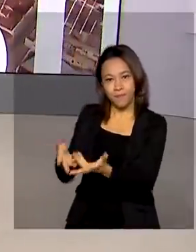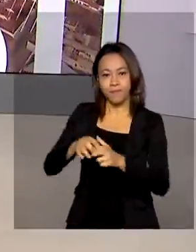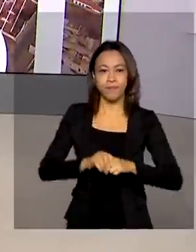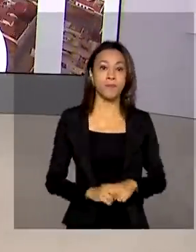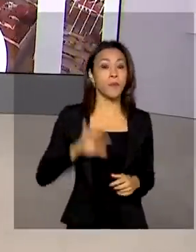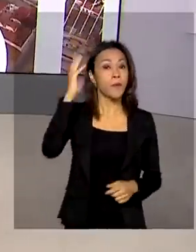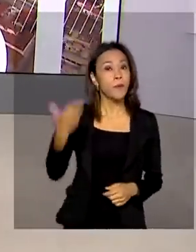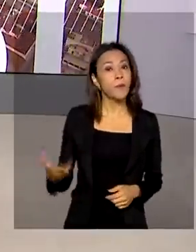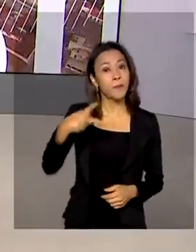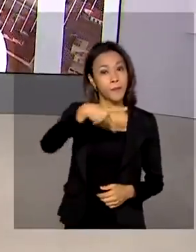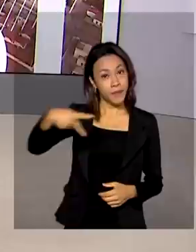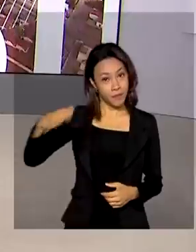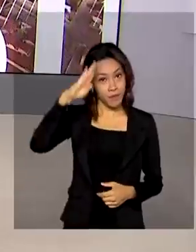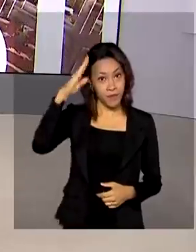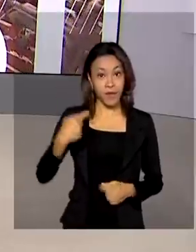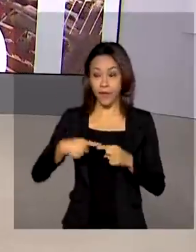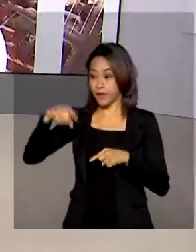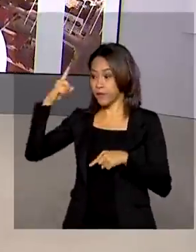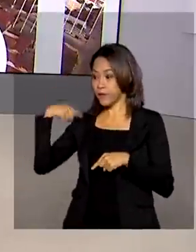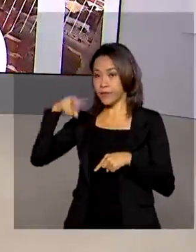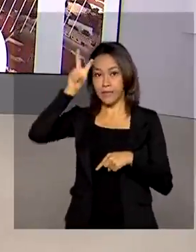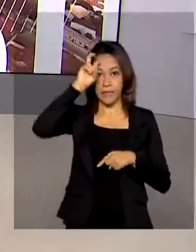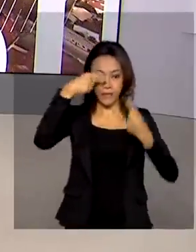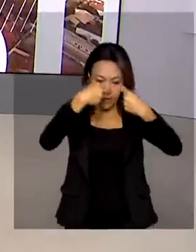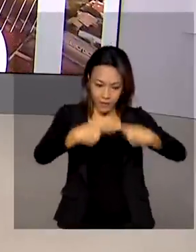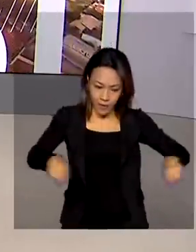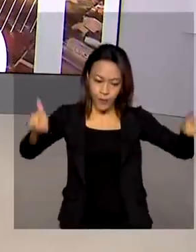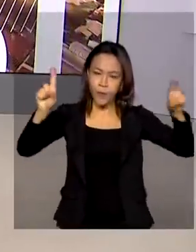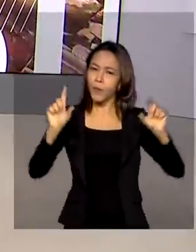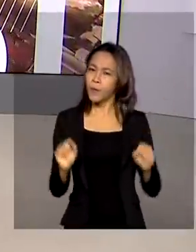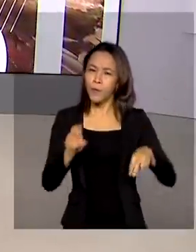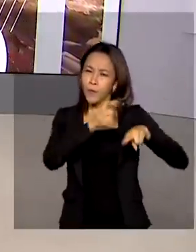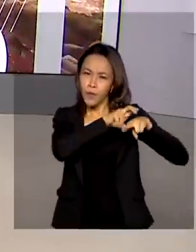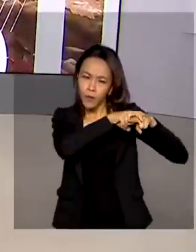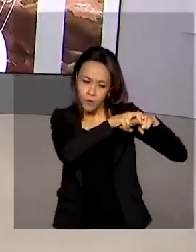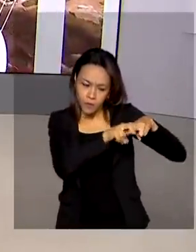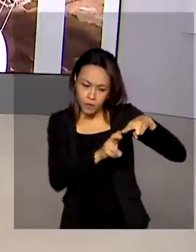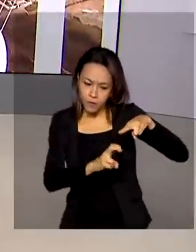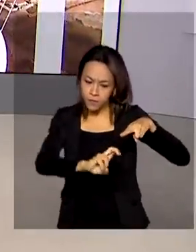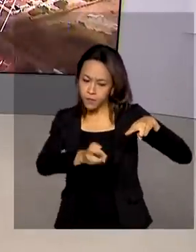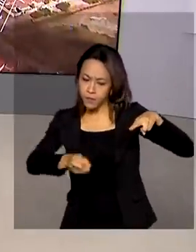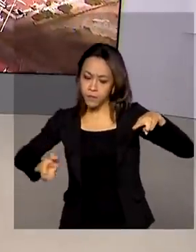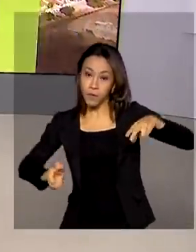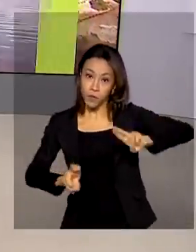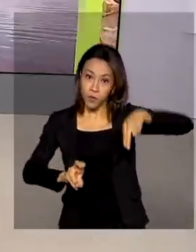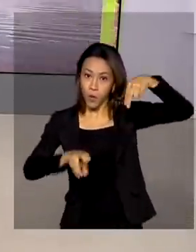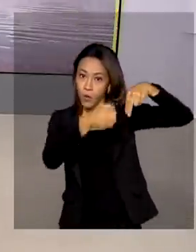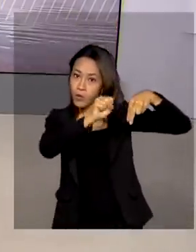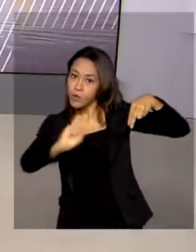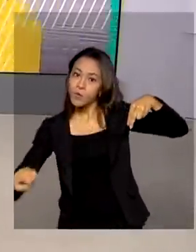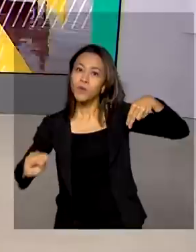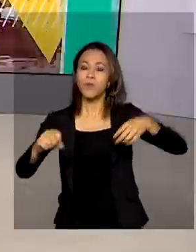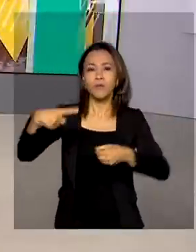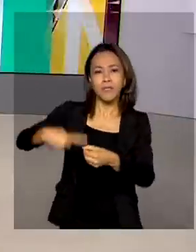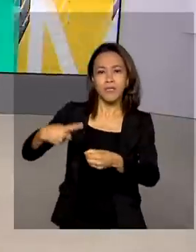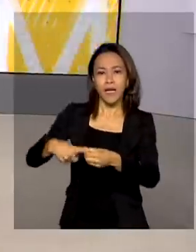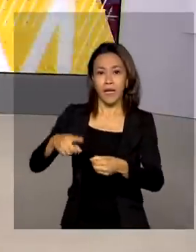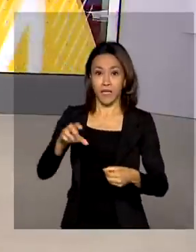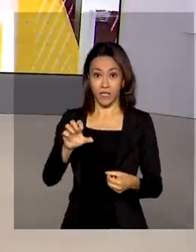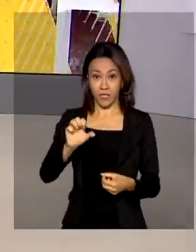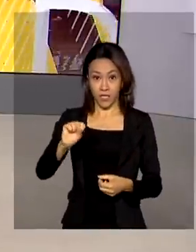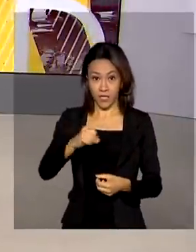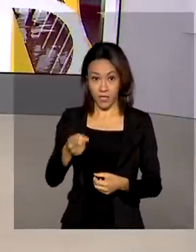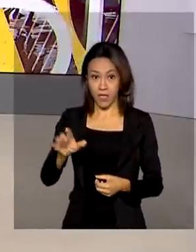Jair Bolsonaro inaugurou nesta quinta-feira uma extensão da Ferrovia Norte-Sul e o terminal ferroviário de São Simão, em